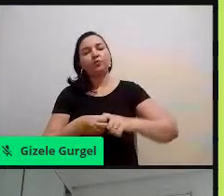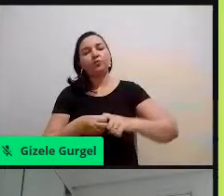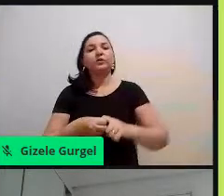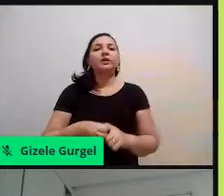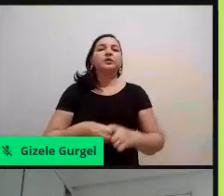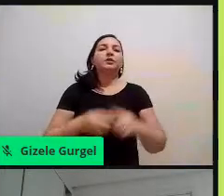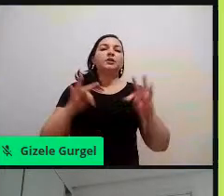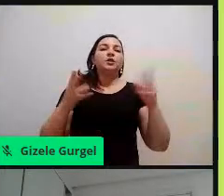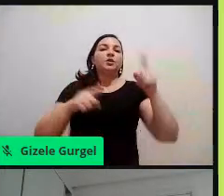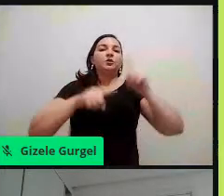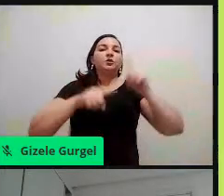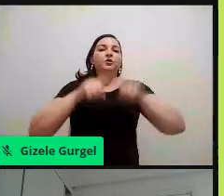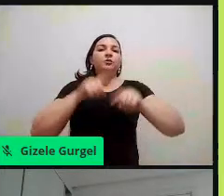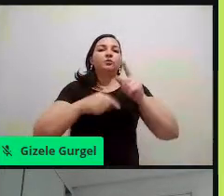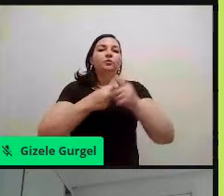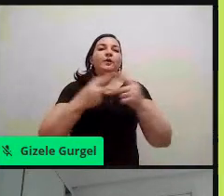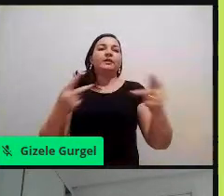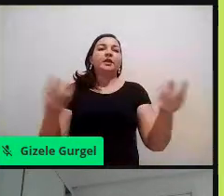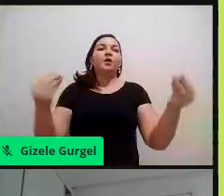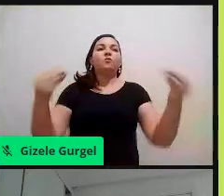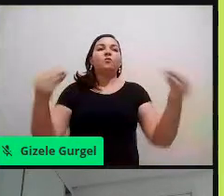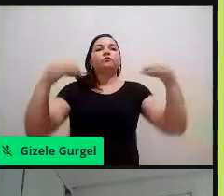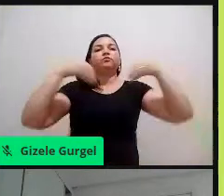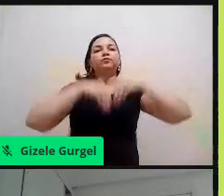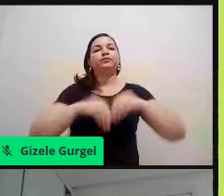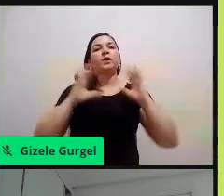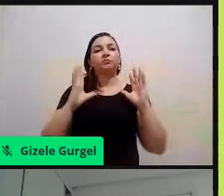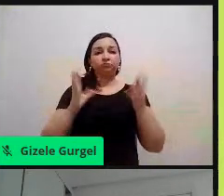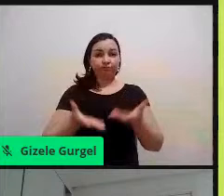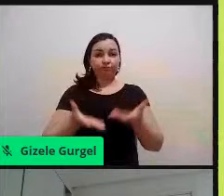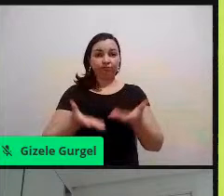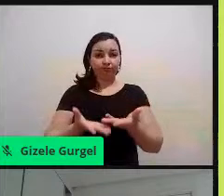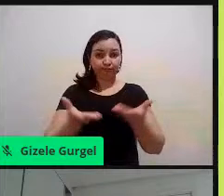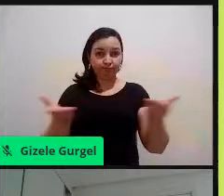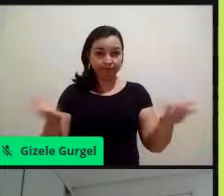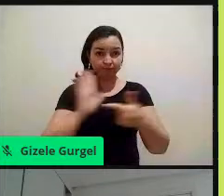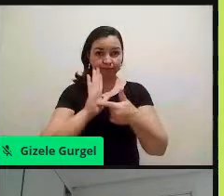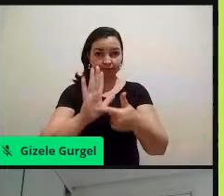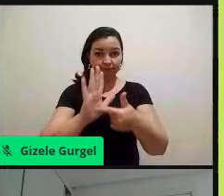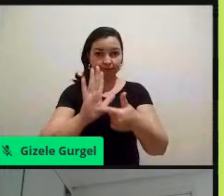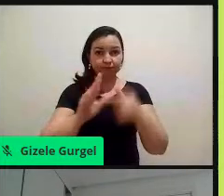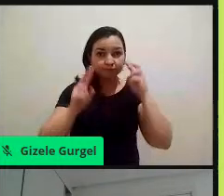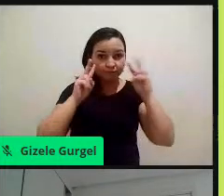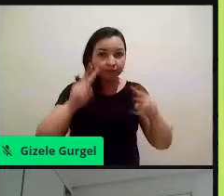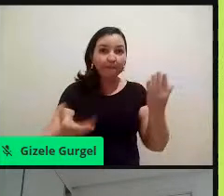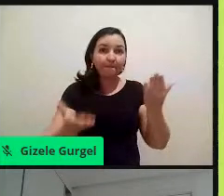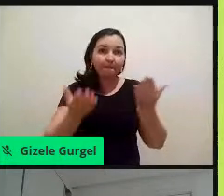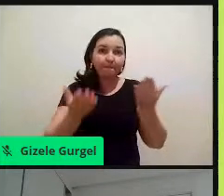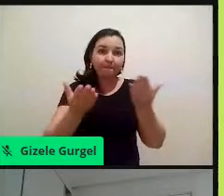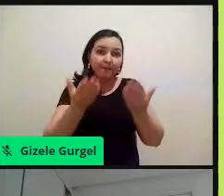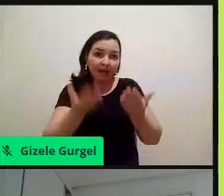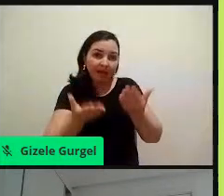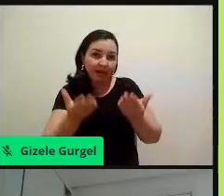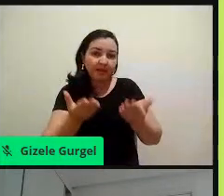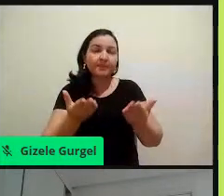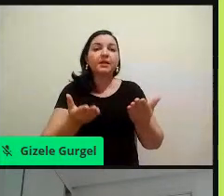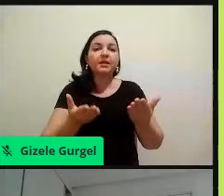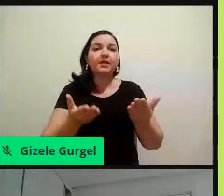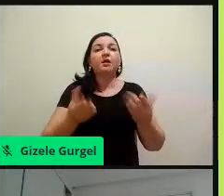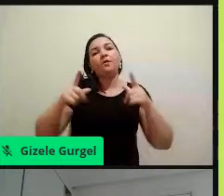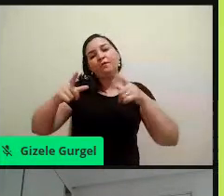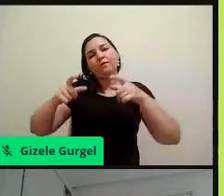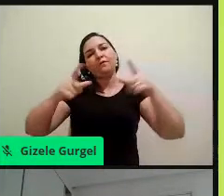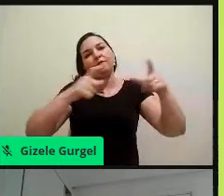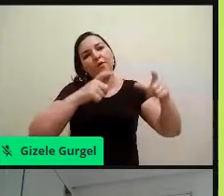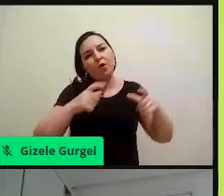material disposto, dispõe todo o material, faz o processo de triagem, pesagem, não é, registra fotos e